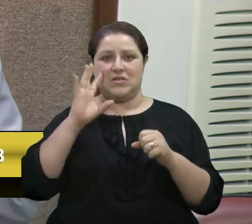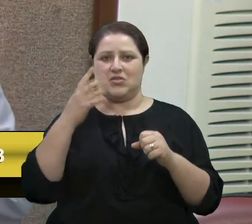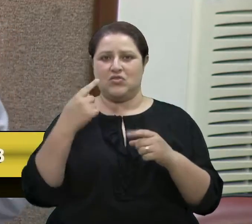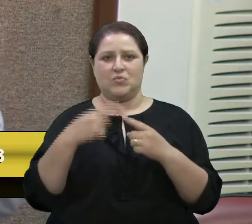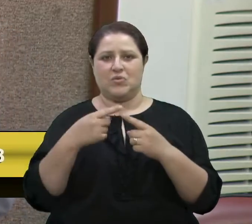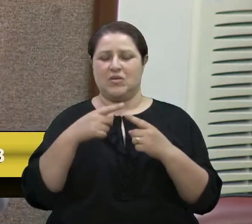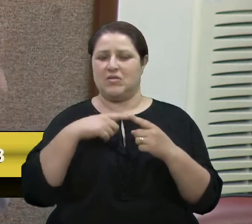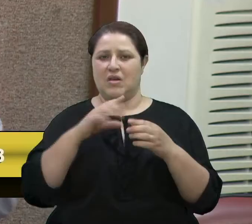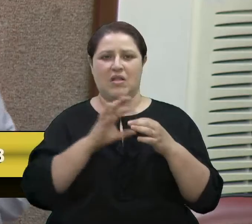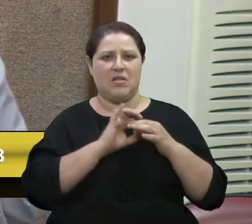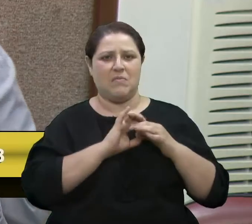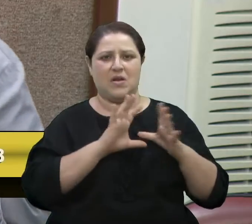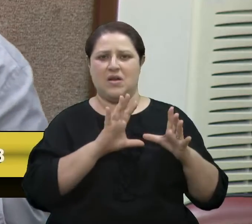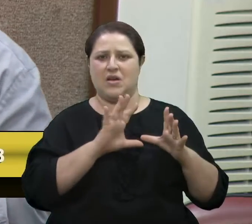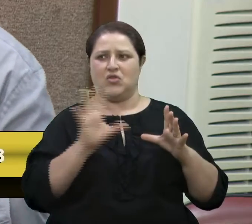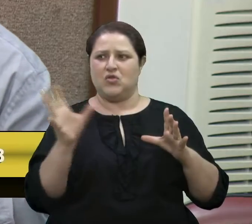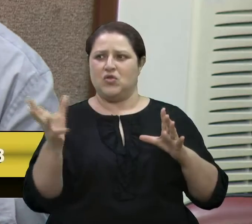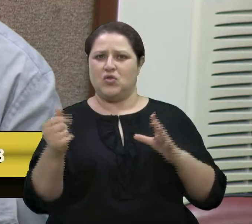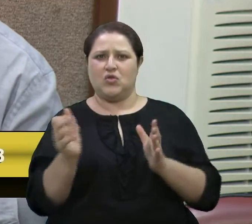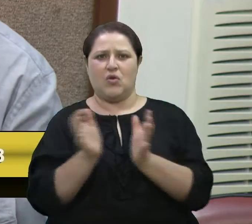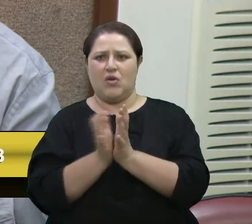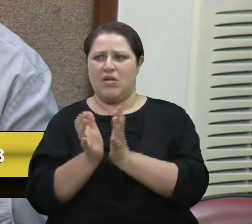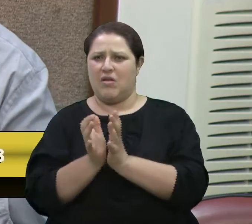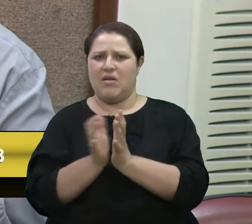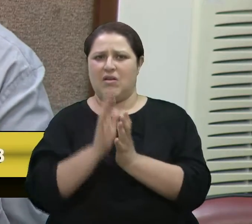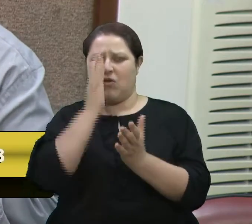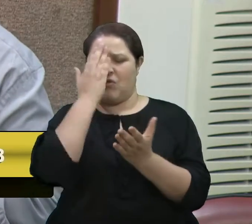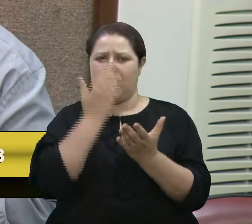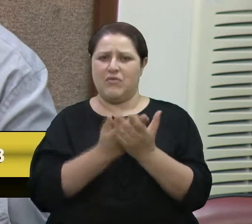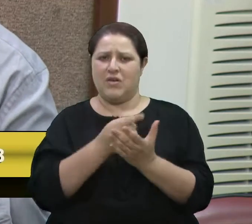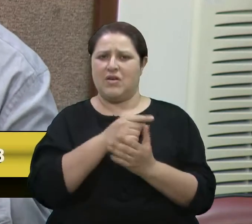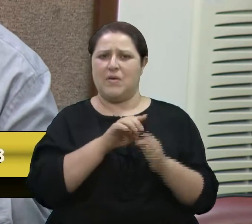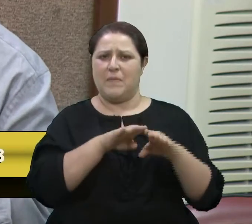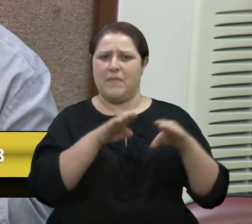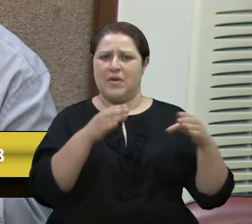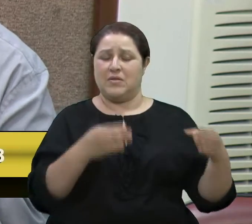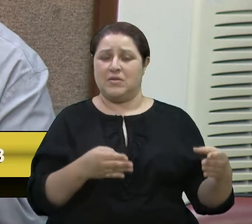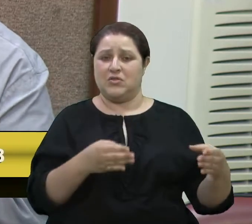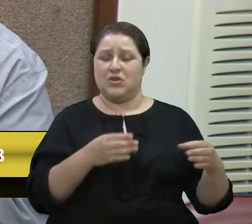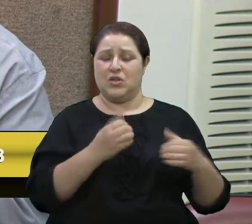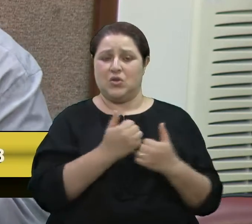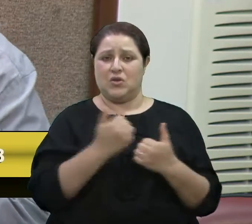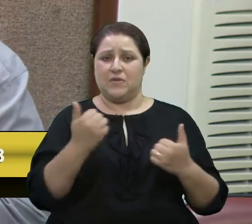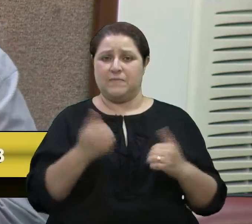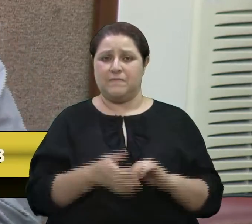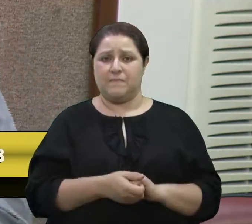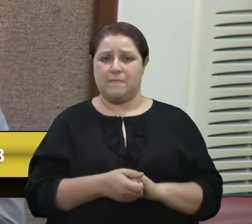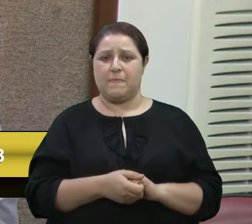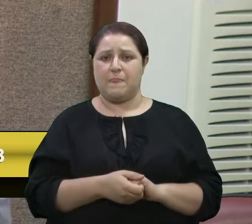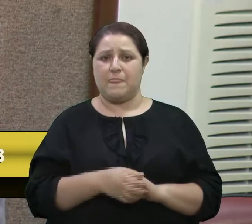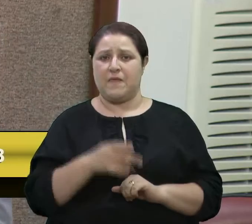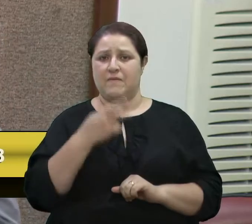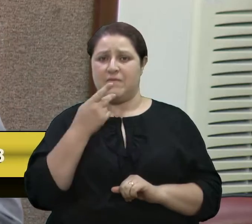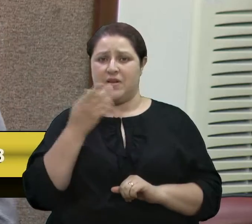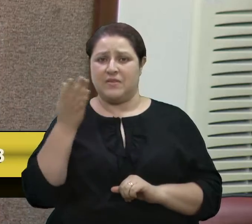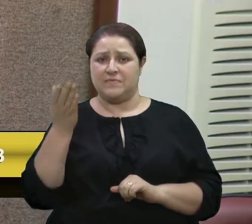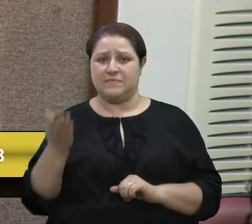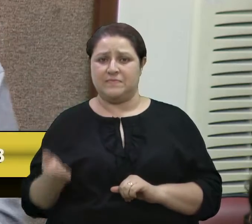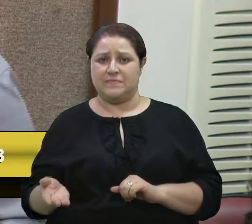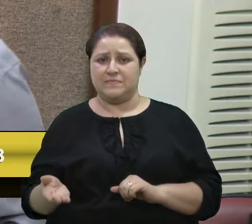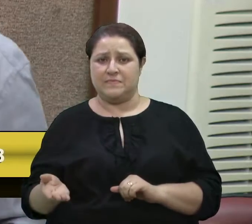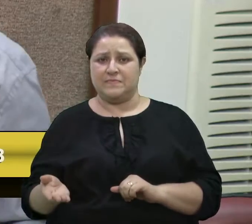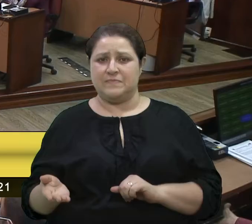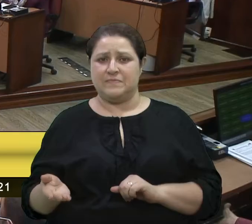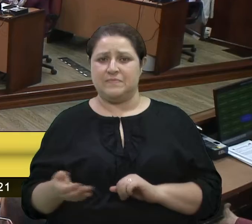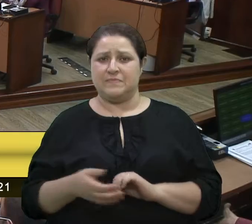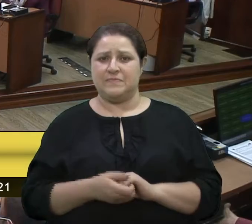branca dos demais colegas aqui na casa. Então, assim, isso que eu quero dizer, porque eu vejo que, se eu a parte, vereadora, sei se aí,